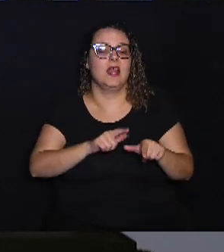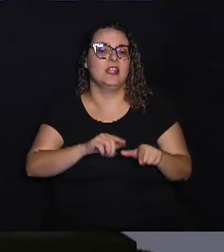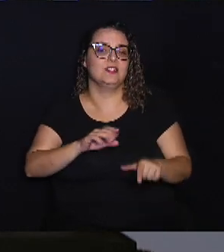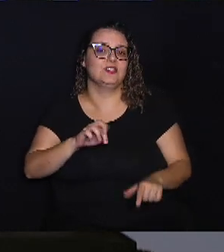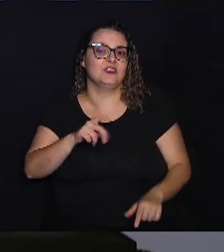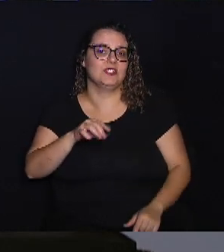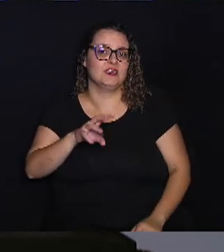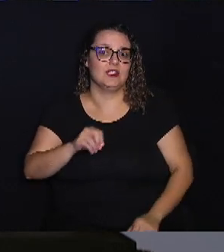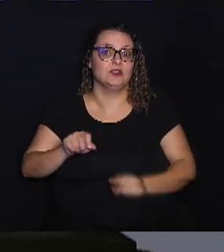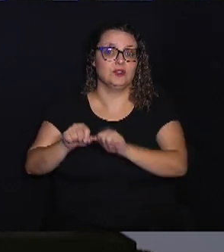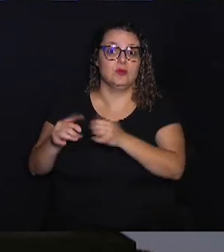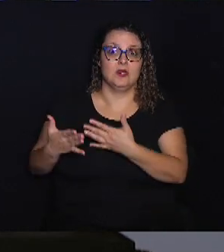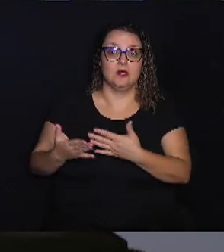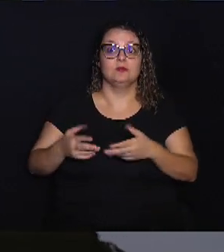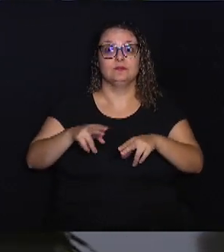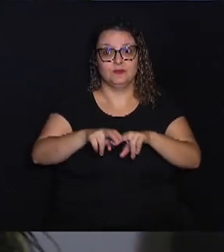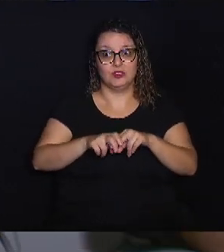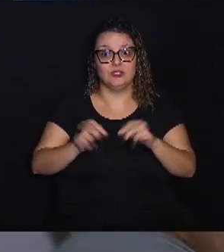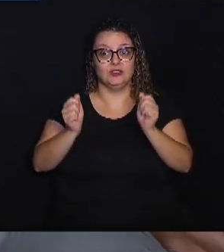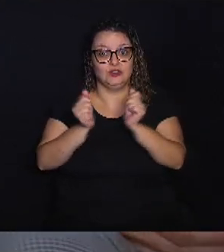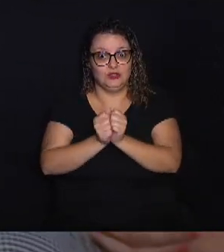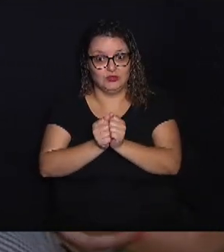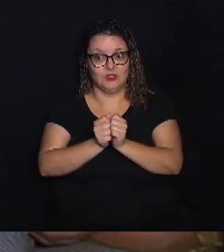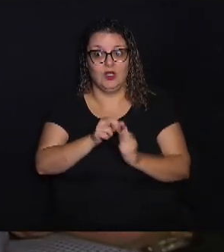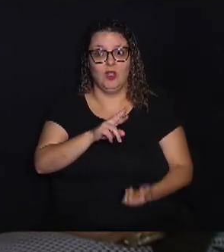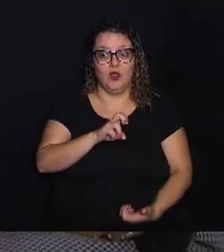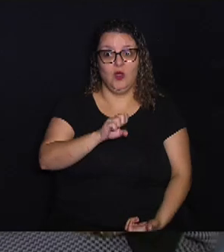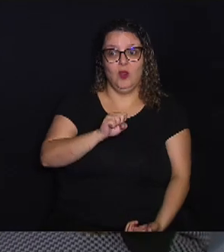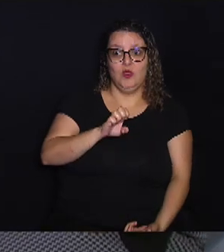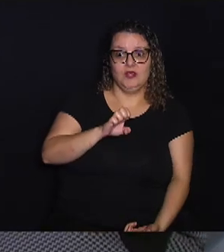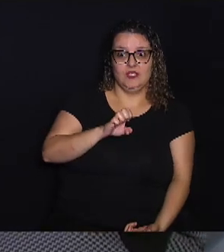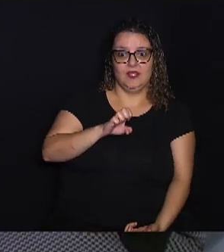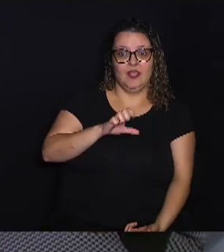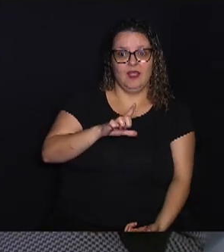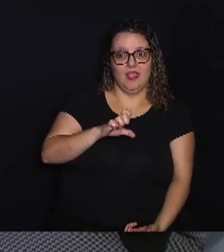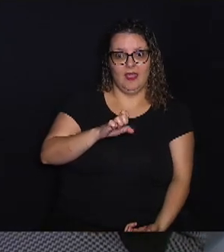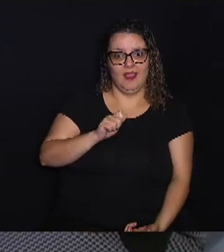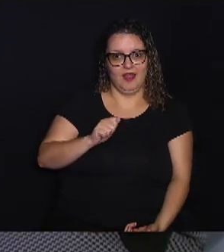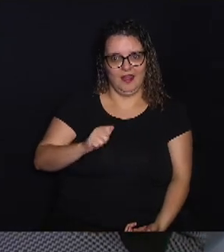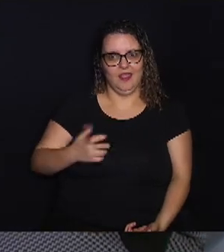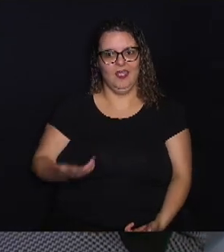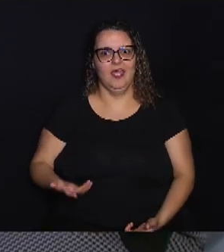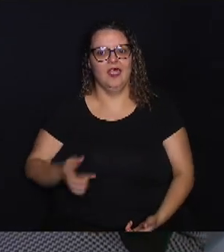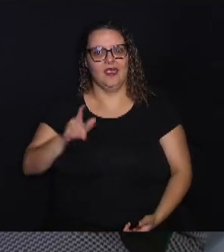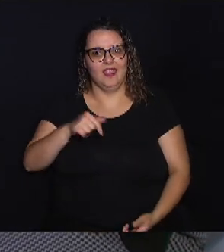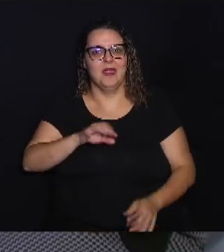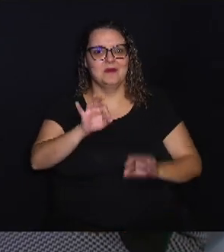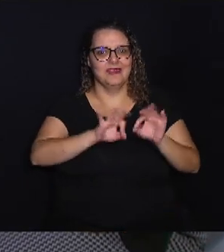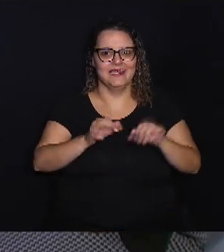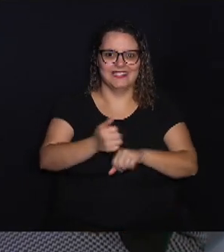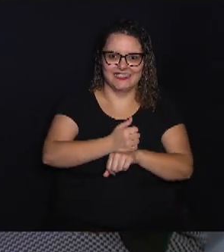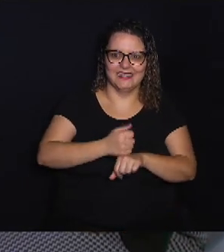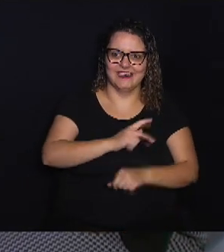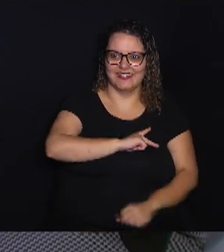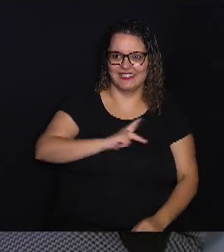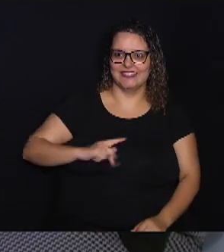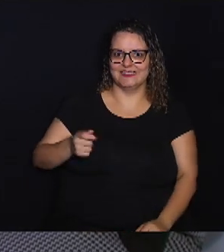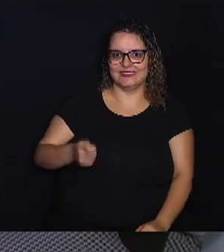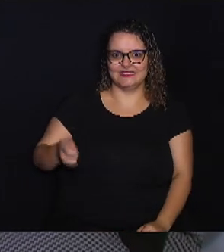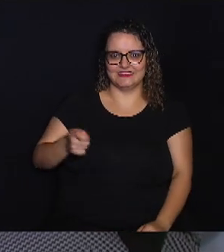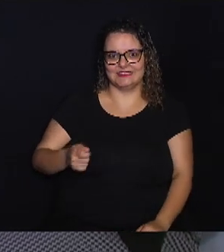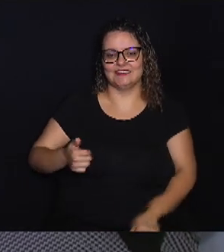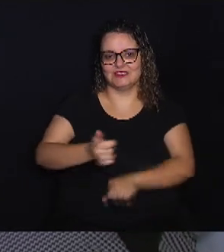agronegócio. E por isso, eu estou aqui com a Rosielle Pegado, planejadora financeira e também presidente da Associação de